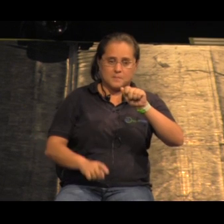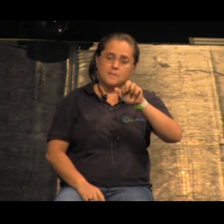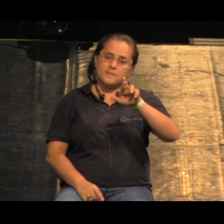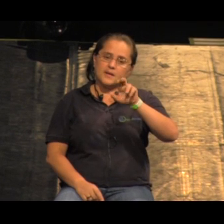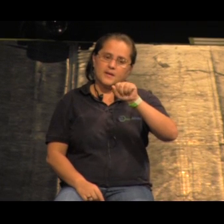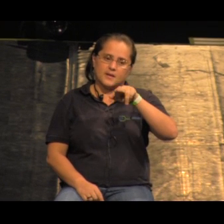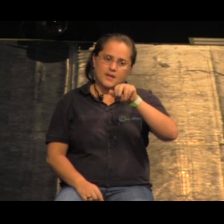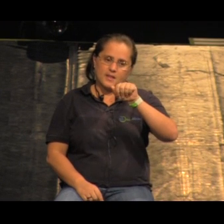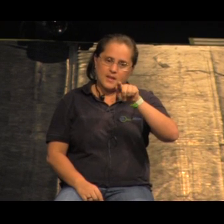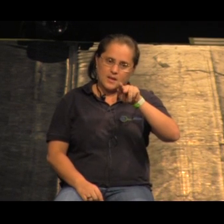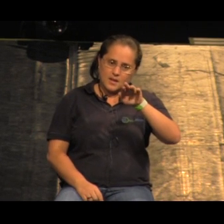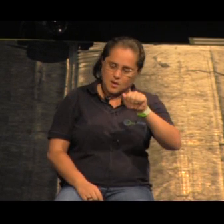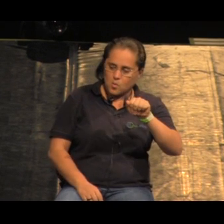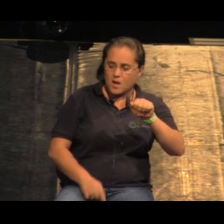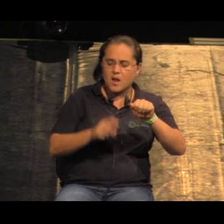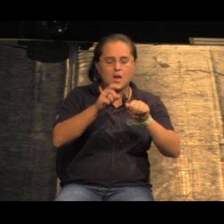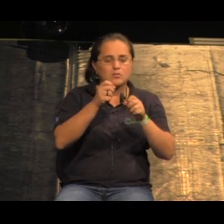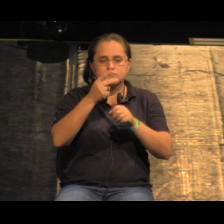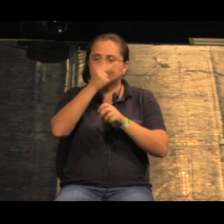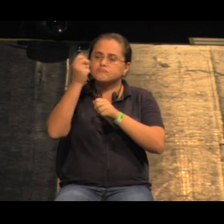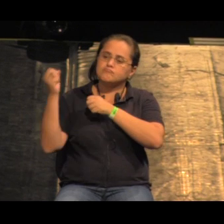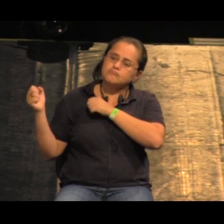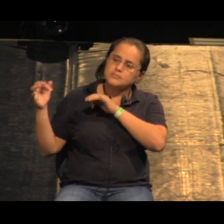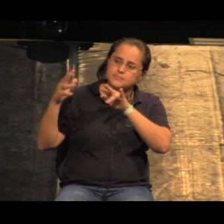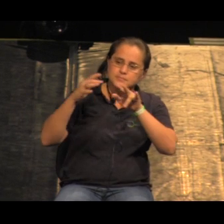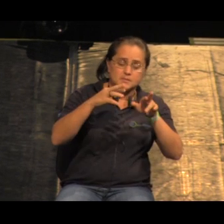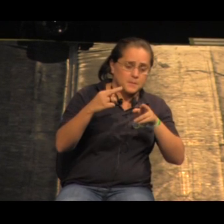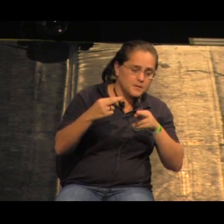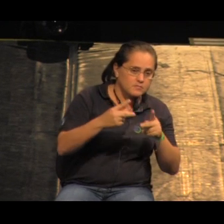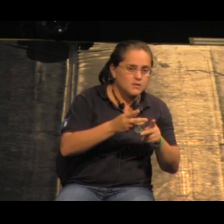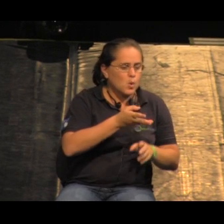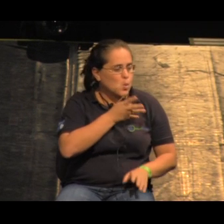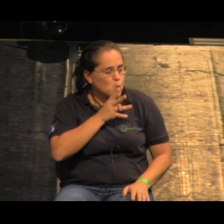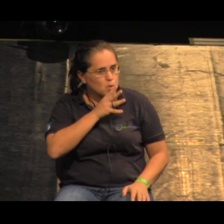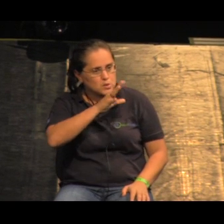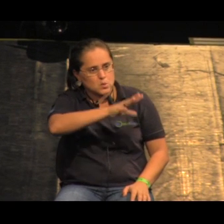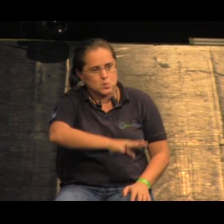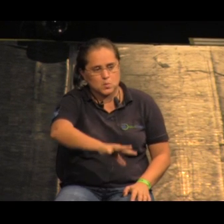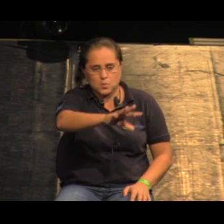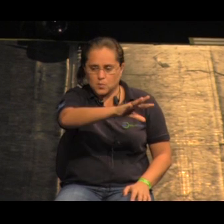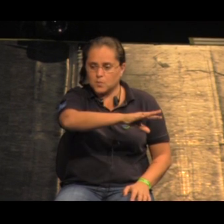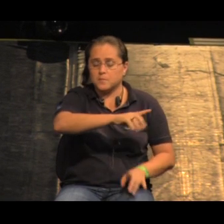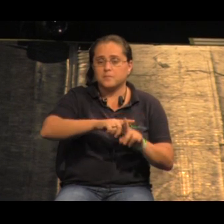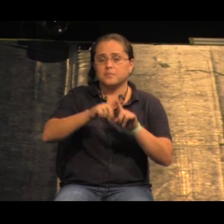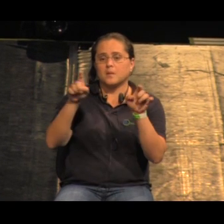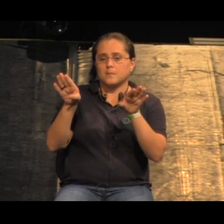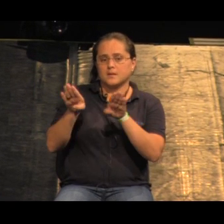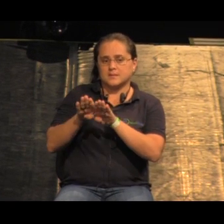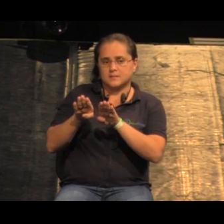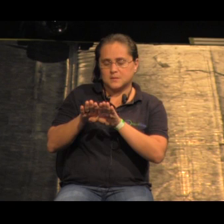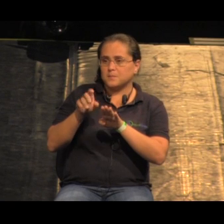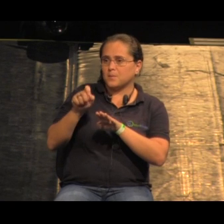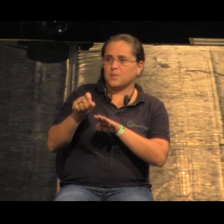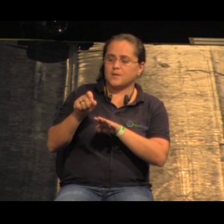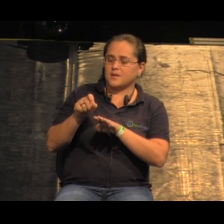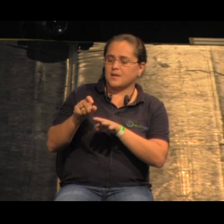de vocação turística muito forte mas também é um lugar